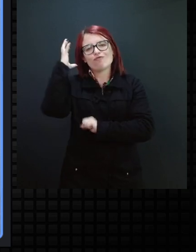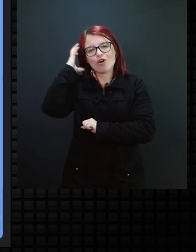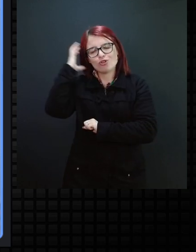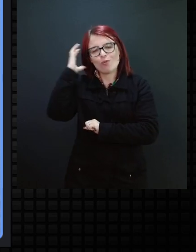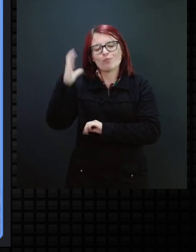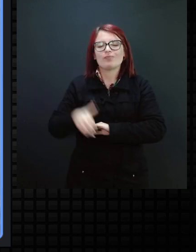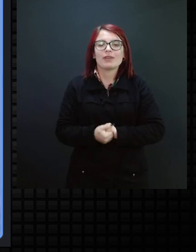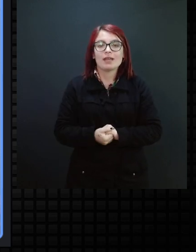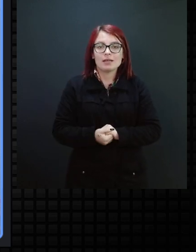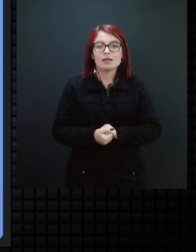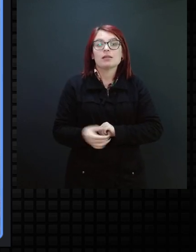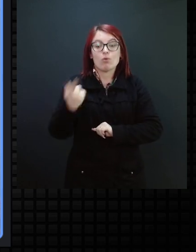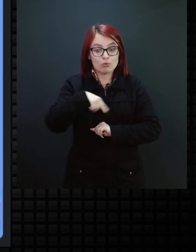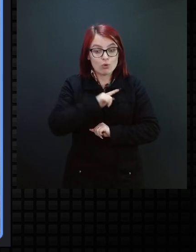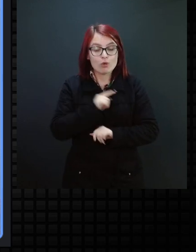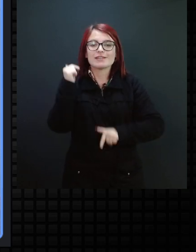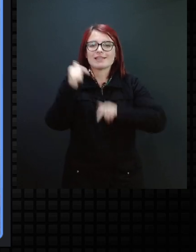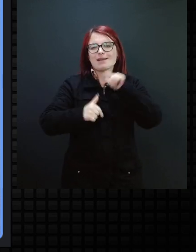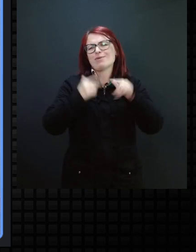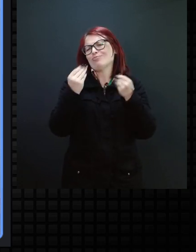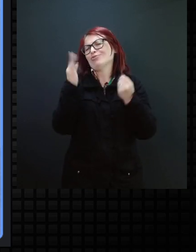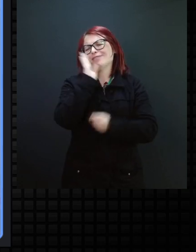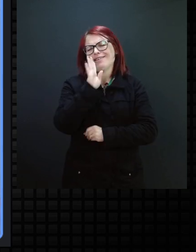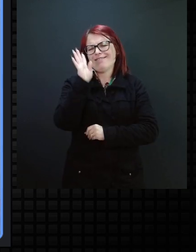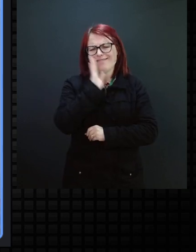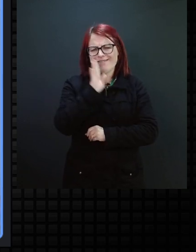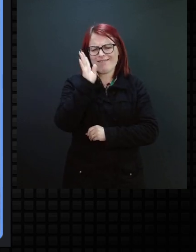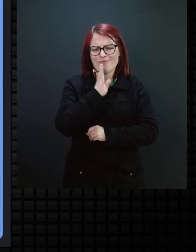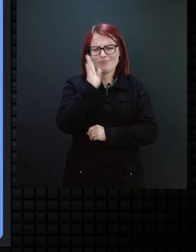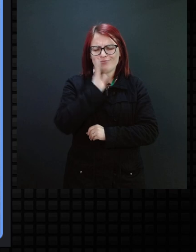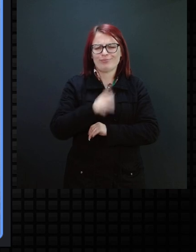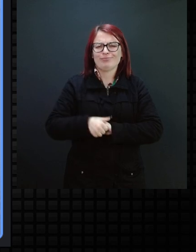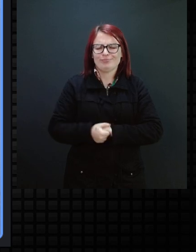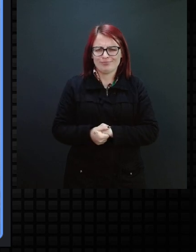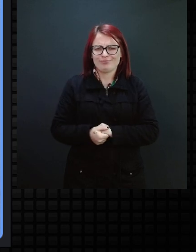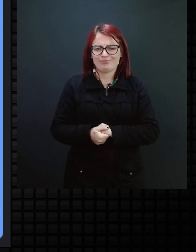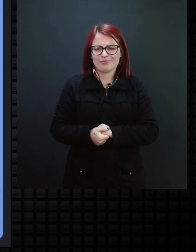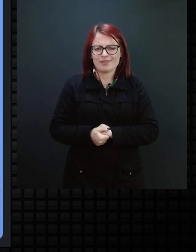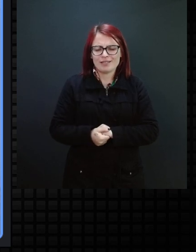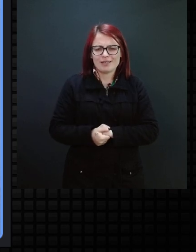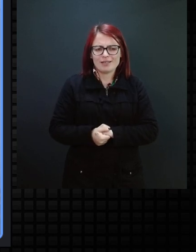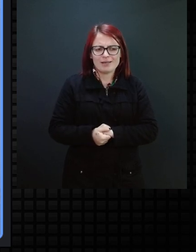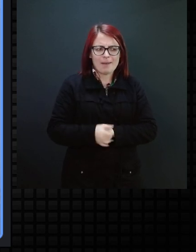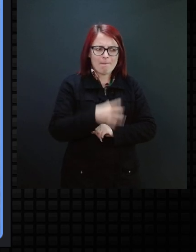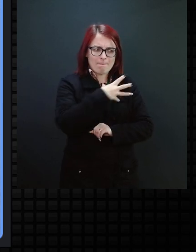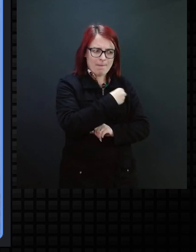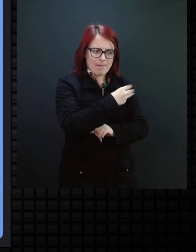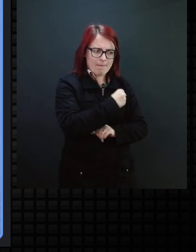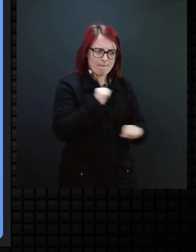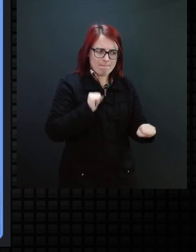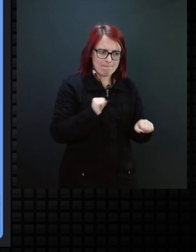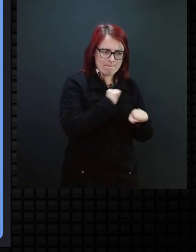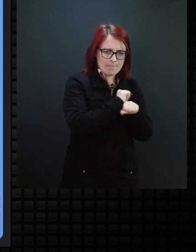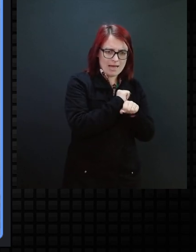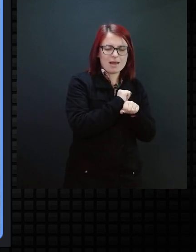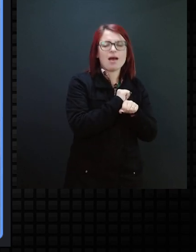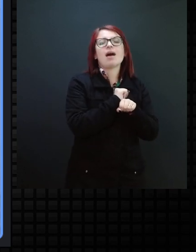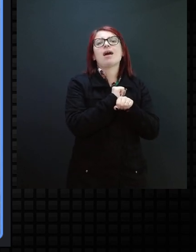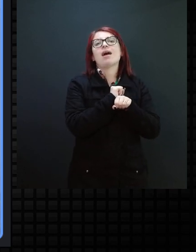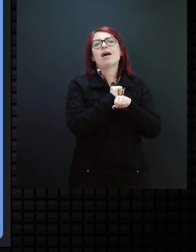Então, a gente teve um trabalho, foi muito legal essa introdução, de sair da mamadeira, né? Desse